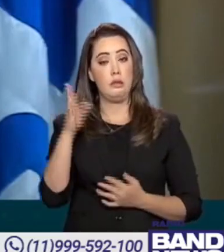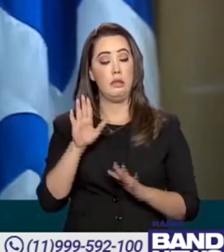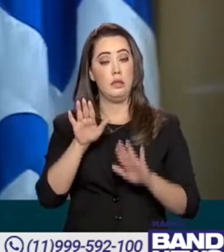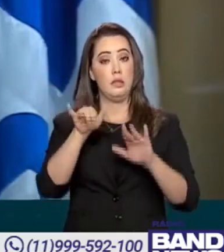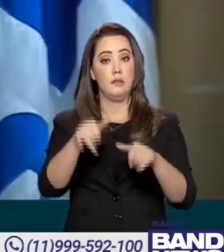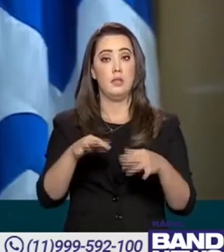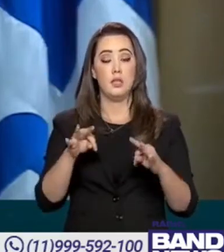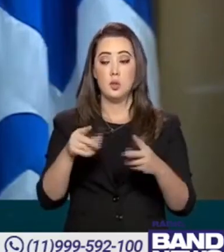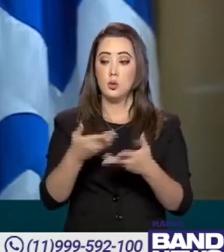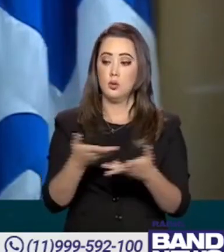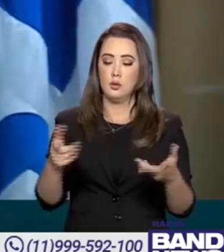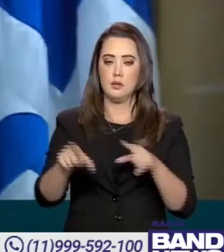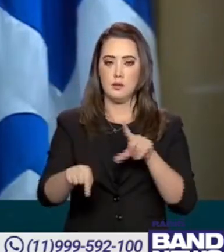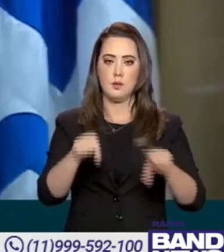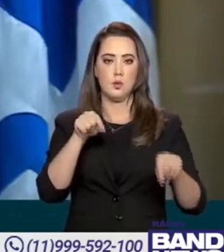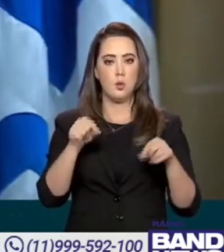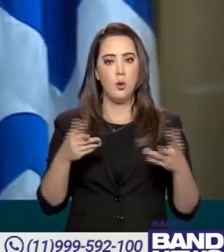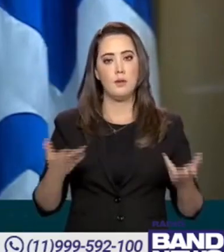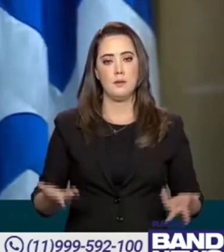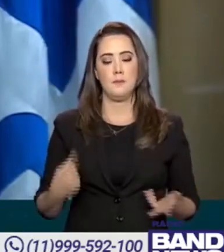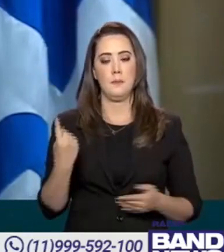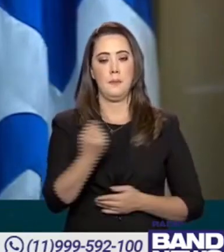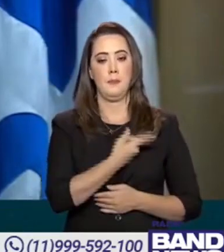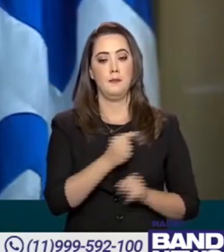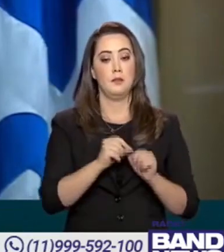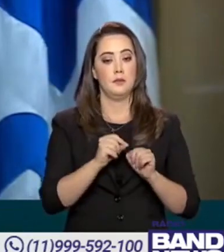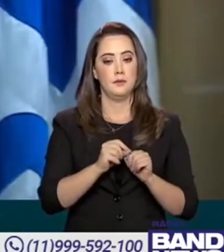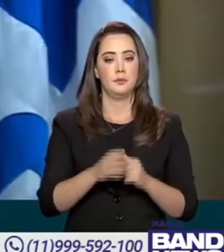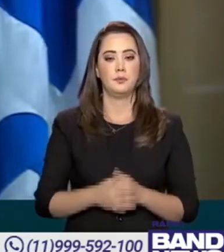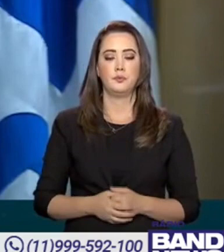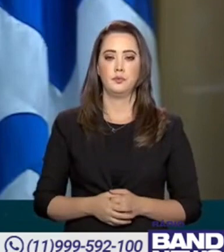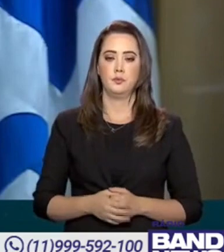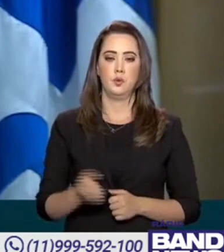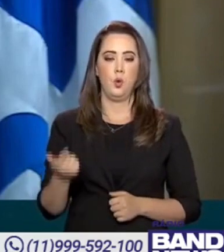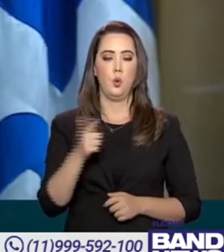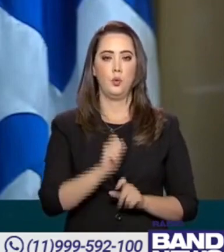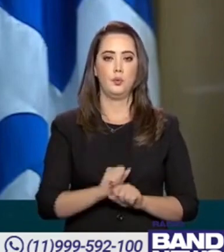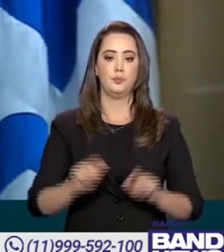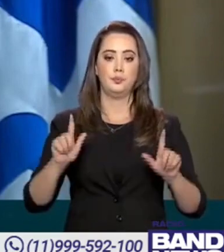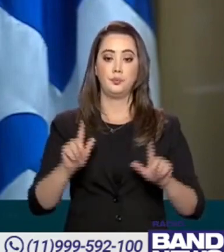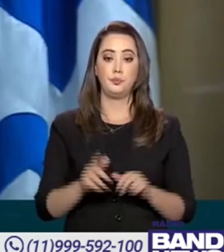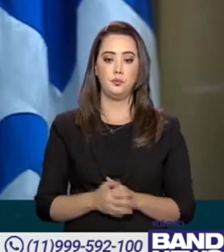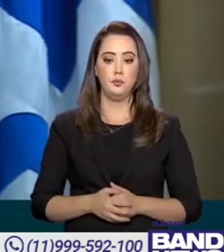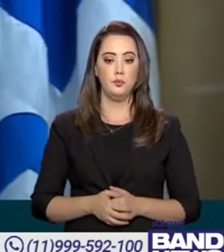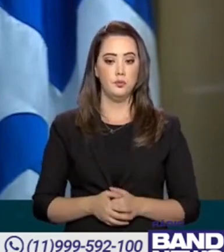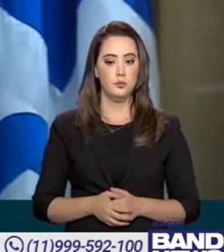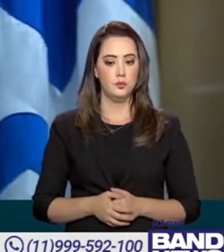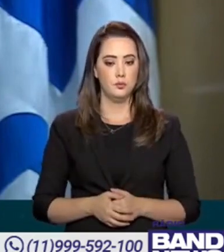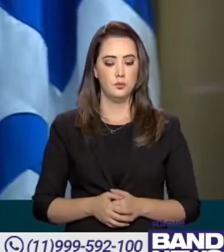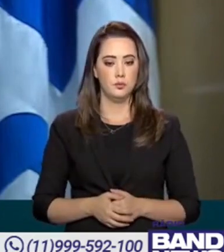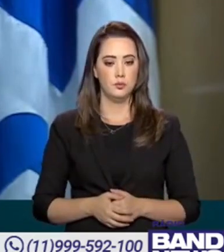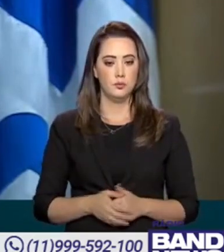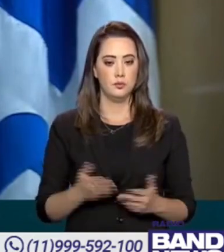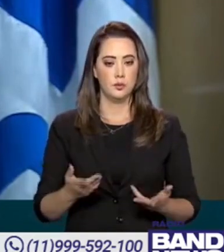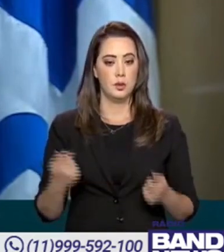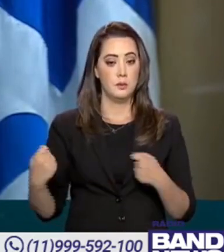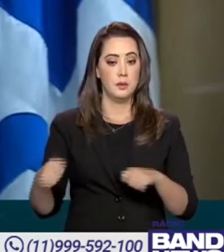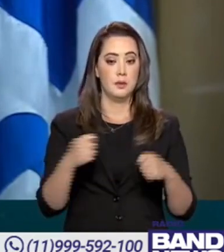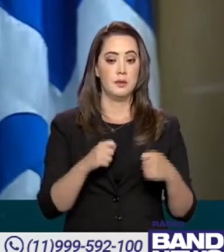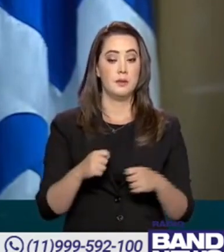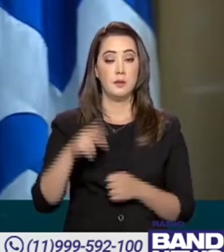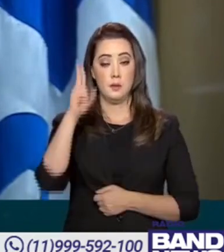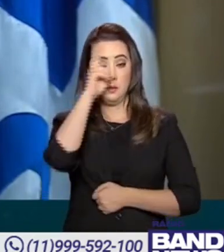dessa tomada de decisão que nós fizemos. O próximo, por favor. E lembrar que